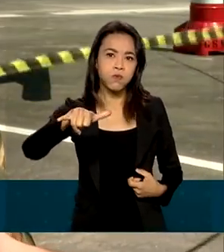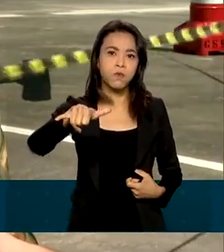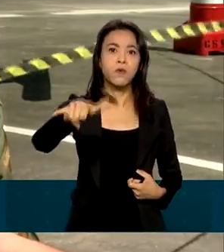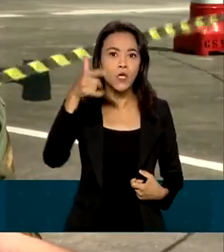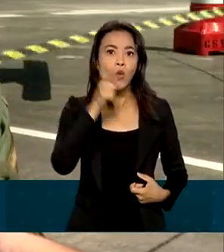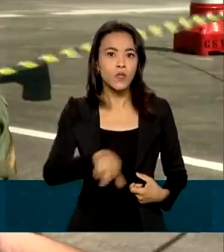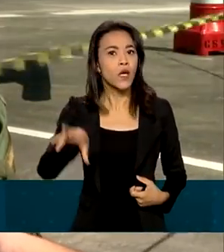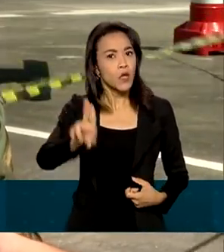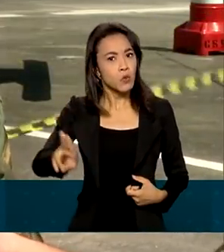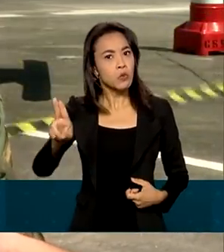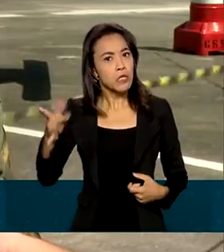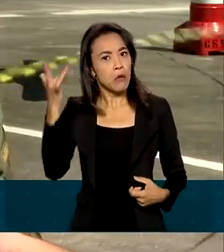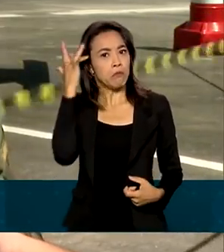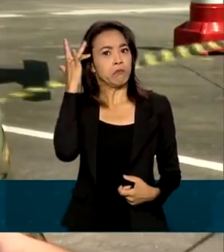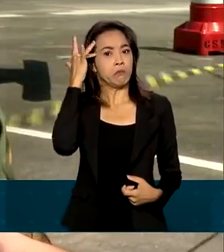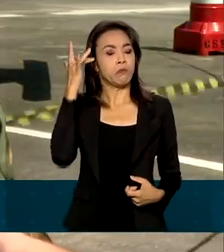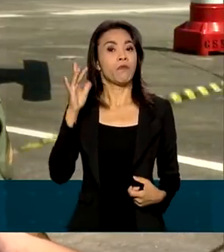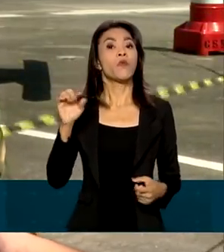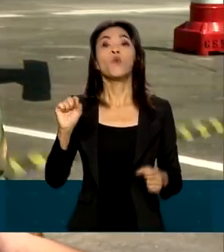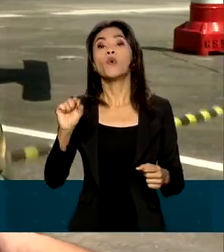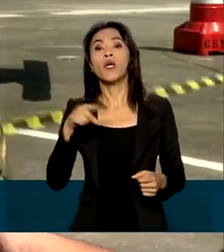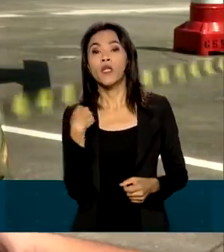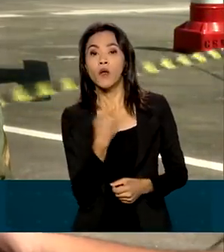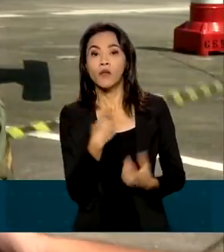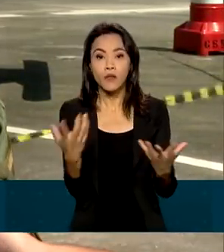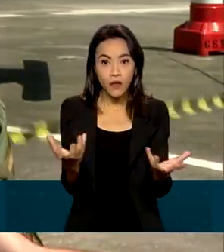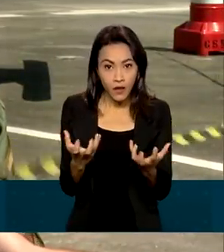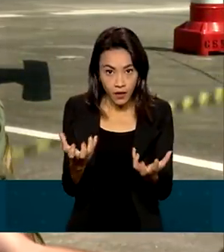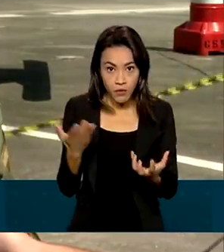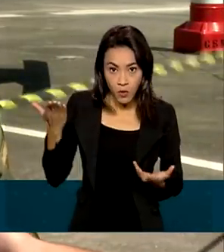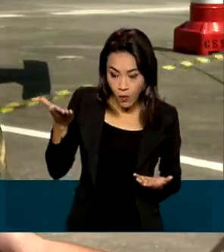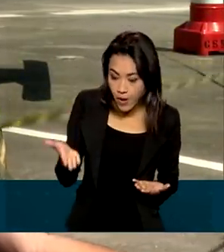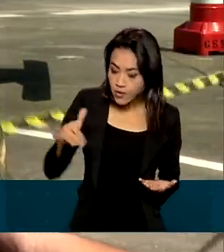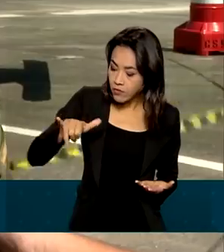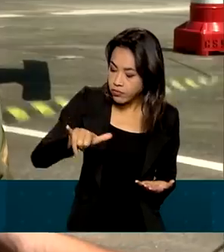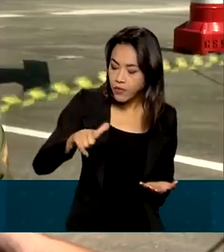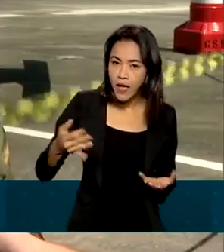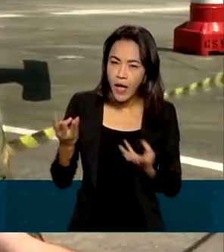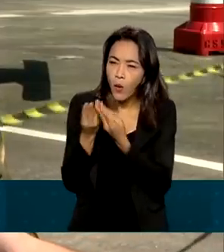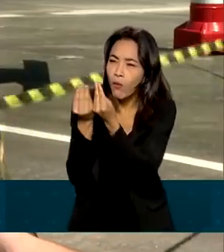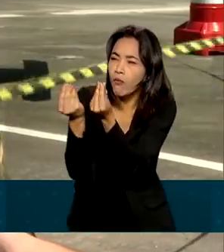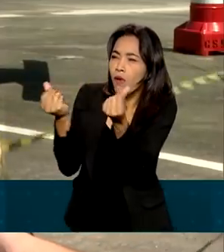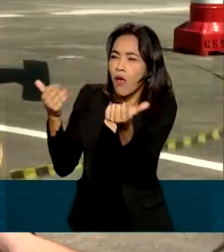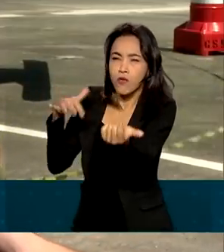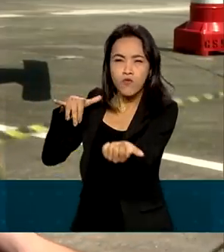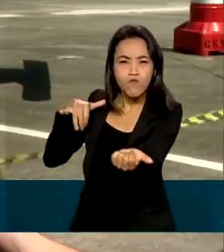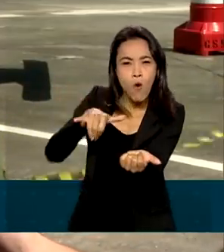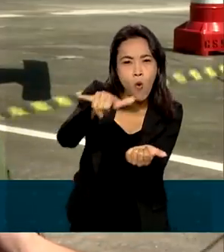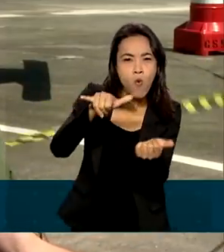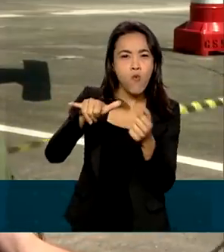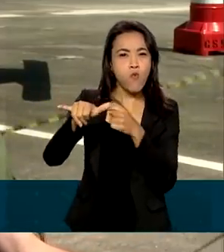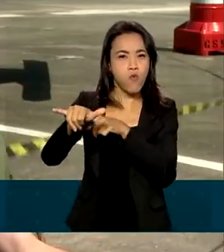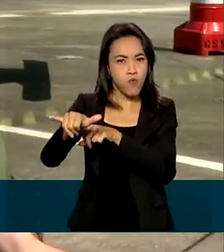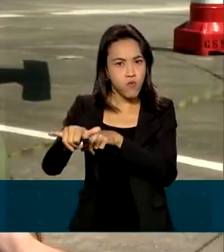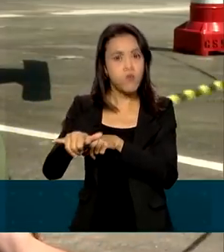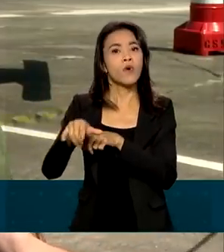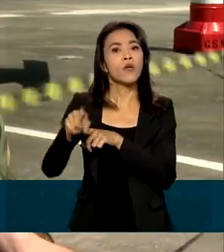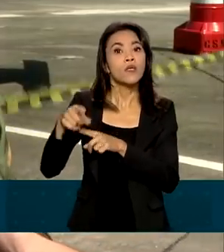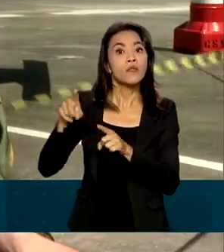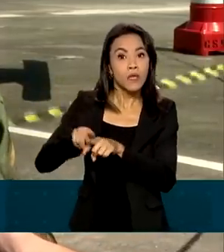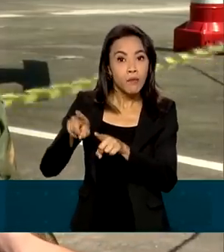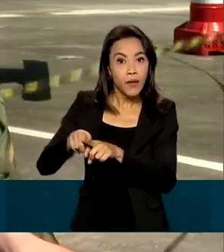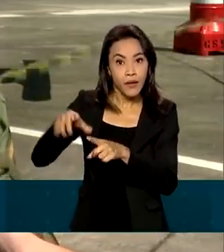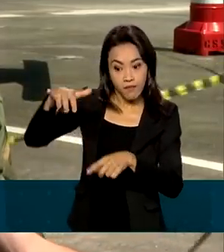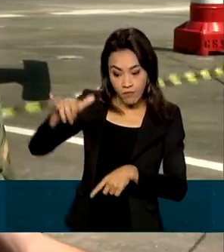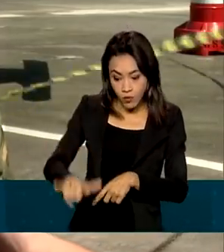armamentos de uma forma mais eficiente. No final, o a gente procura com essa aeronave é a eficiência. É a eficiência desde a manutenção dela